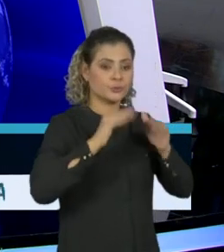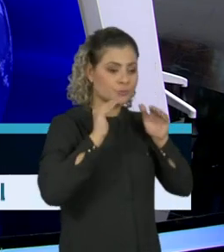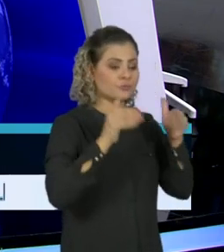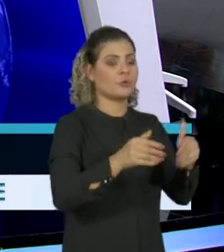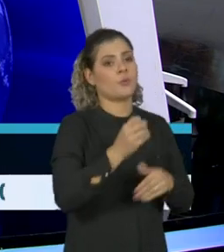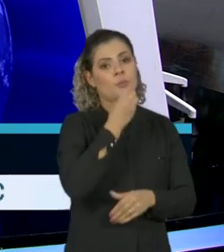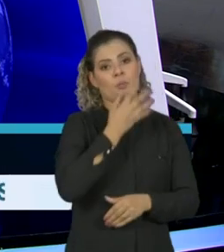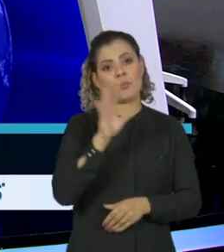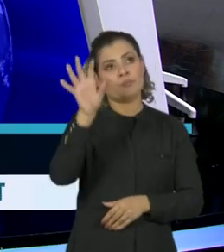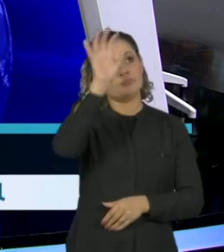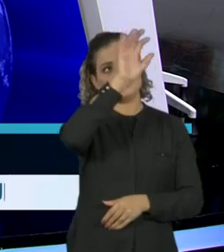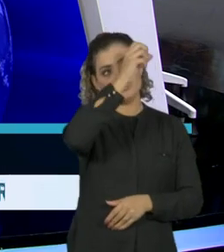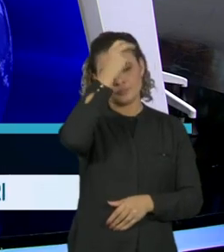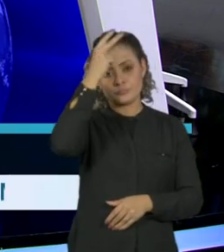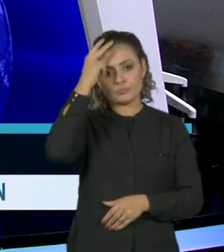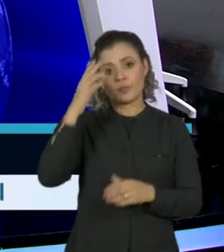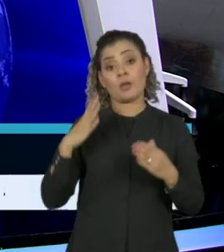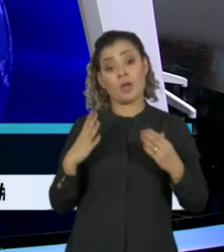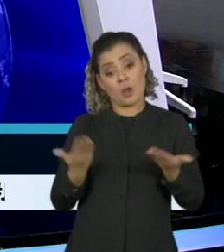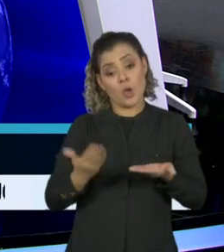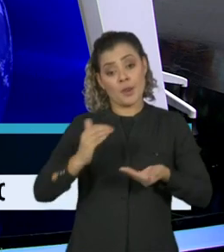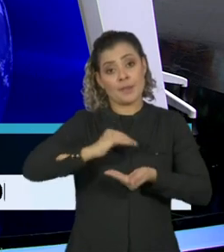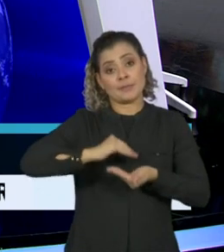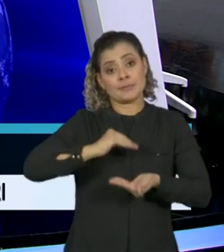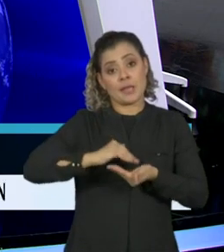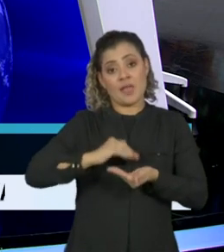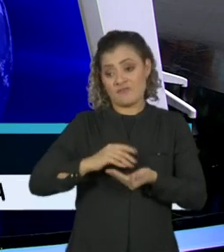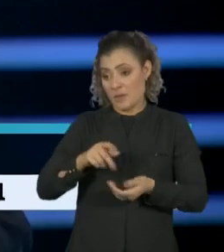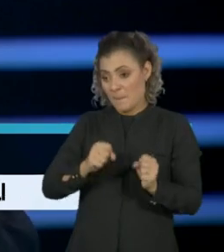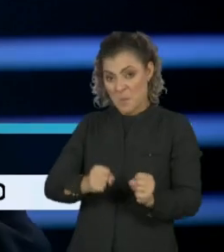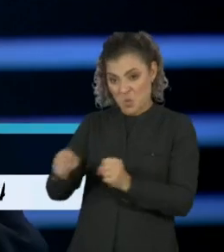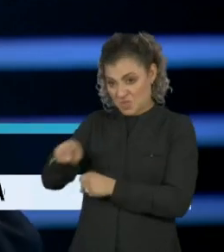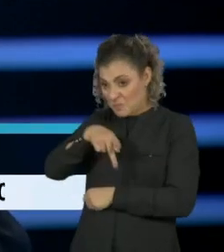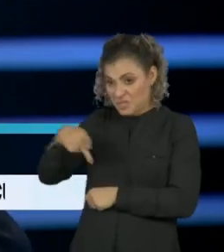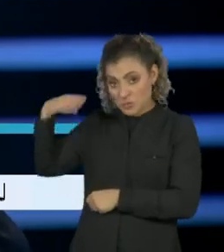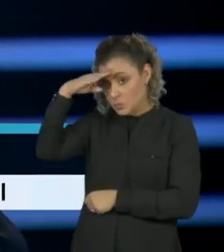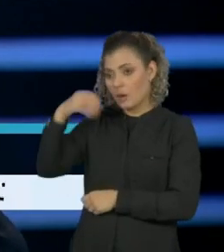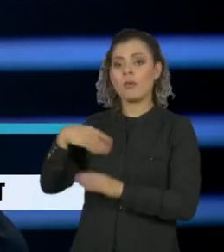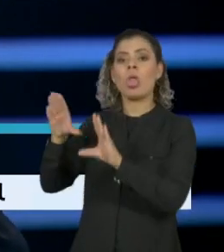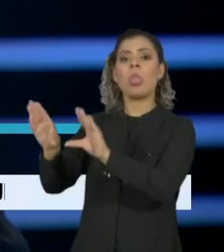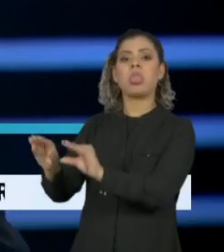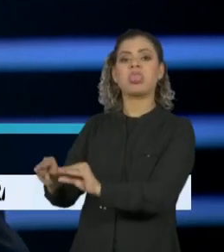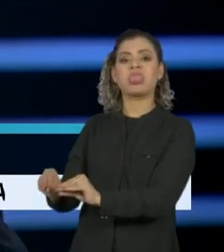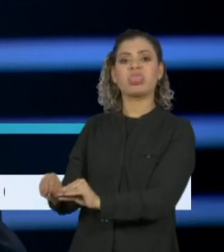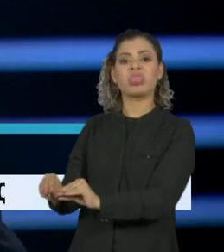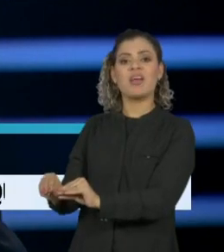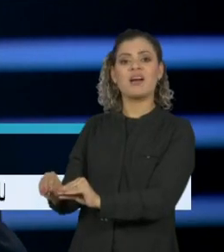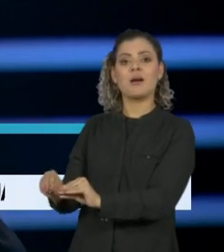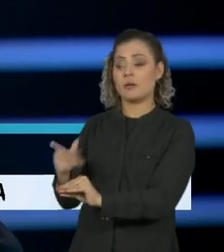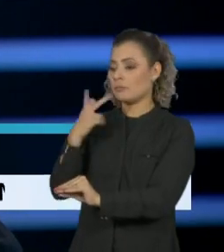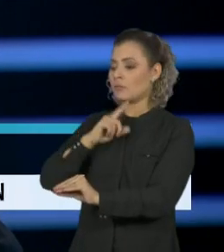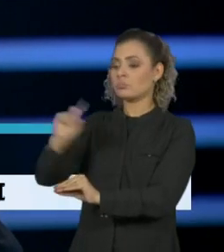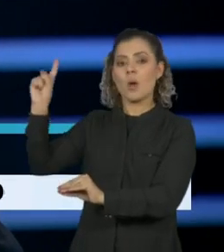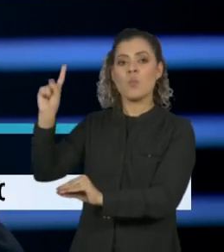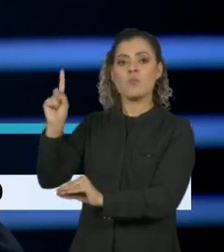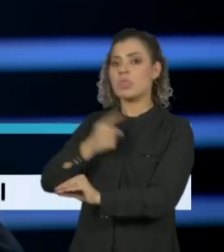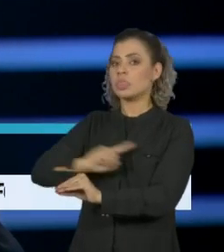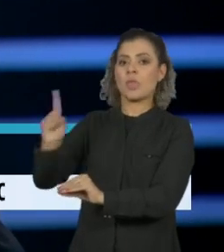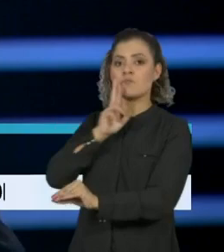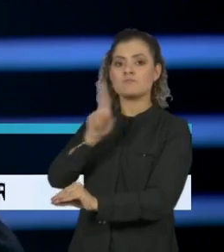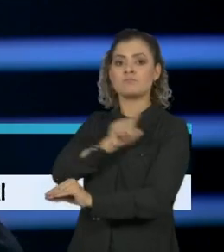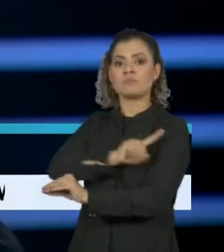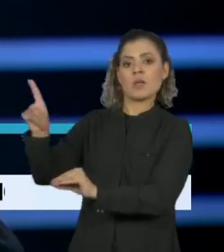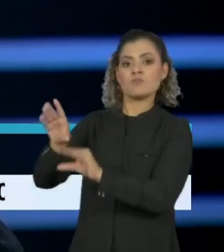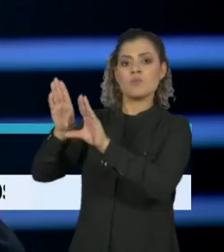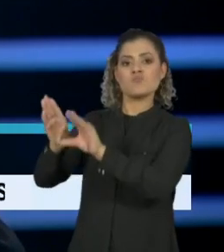certa forma, o STF deu uma esvaziada no poder do Bolsonaro, mas essa esvaziada é boa porque o Bolsonaro